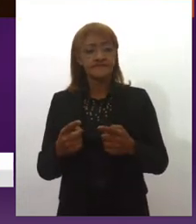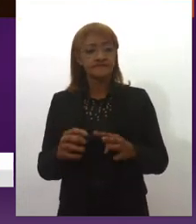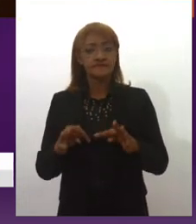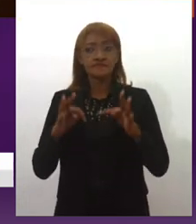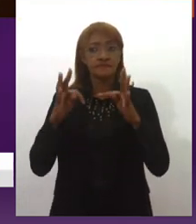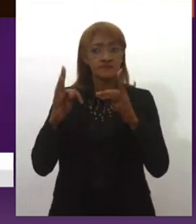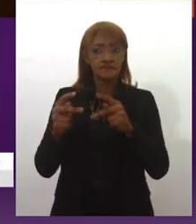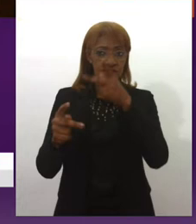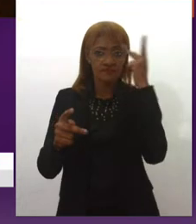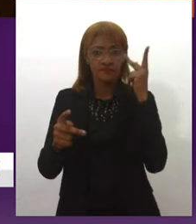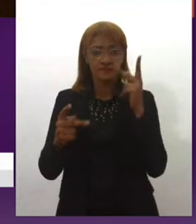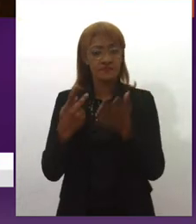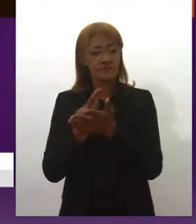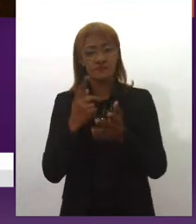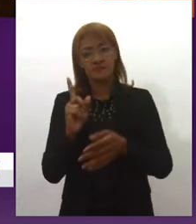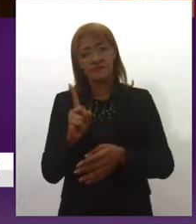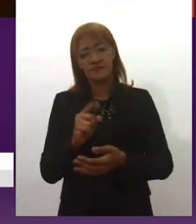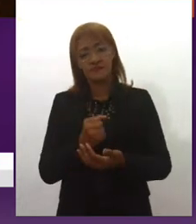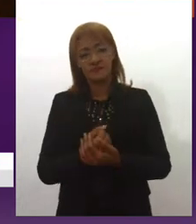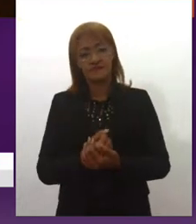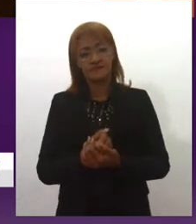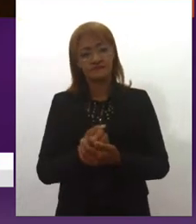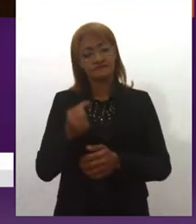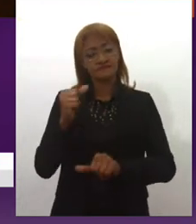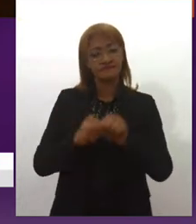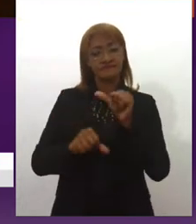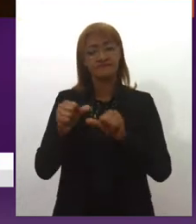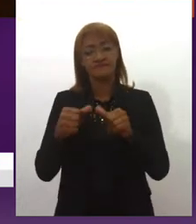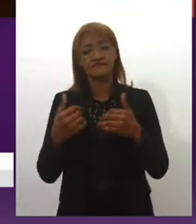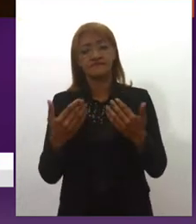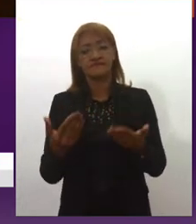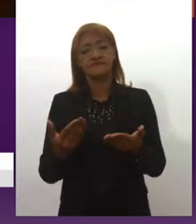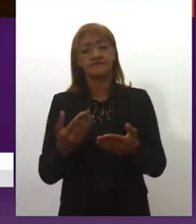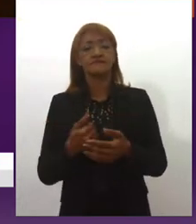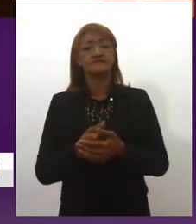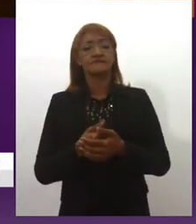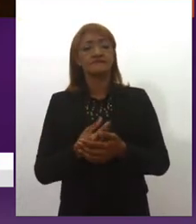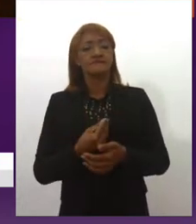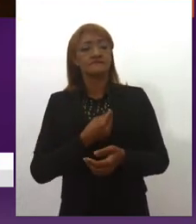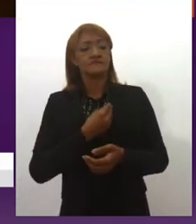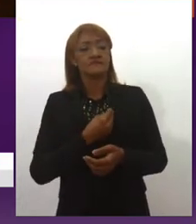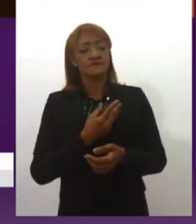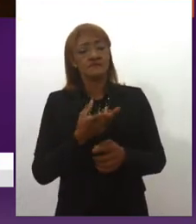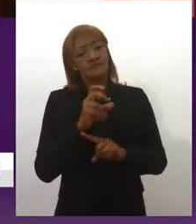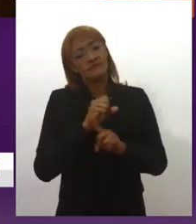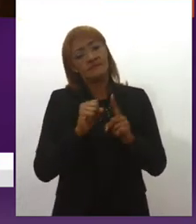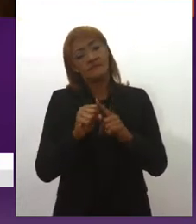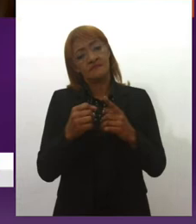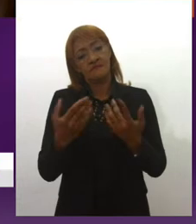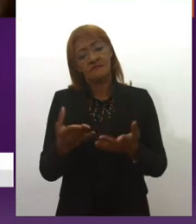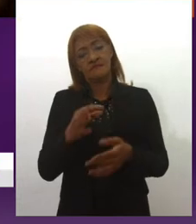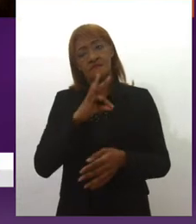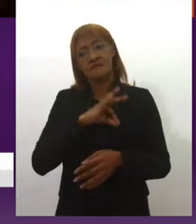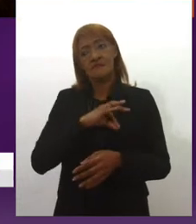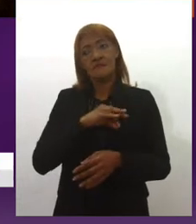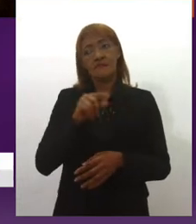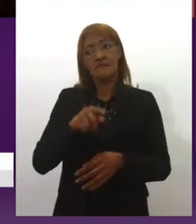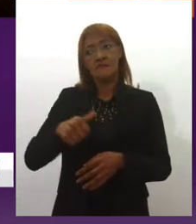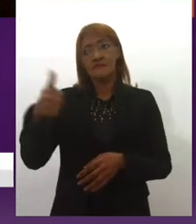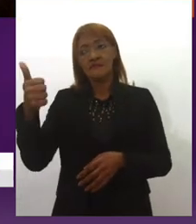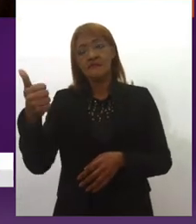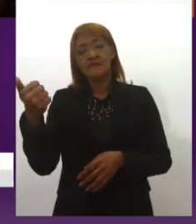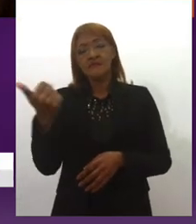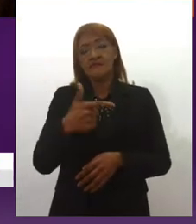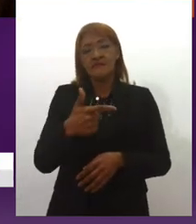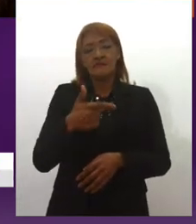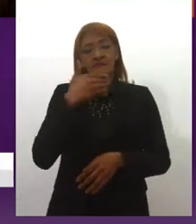isso, então, já muda a perspectiva de uma seção social, a pessoa tem uma renda melhor, então, isso